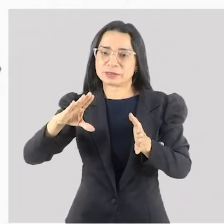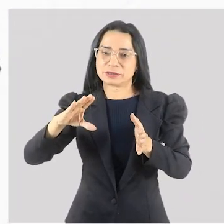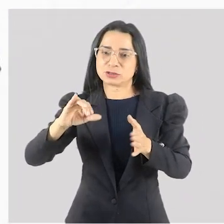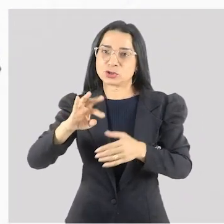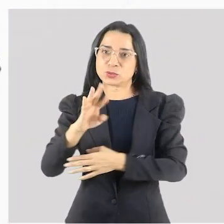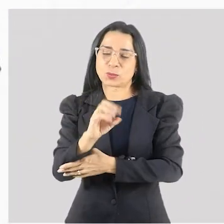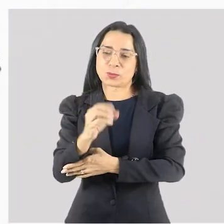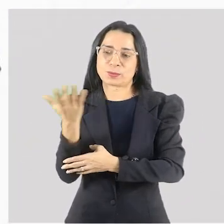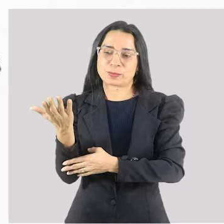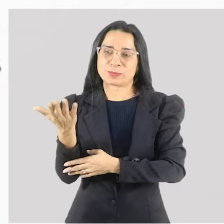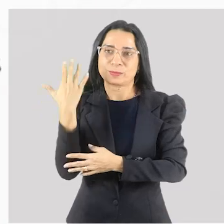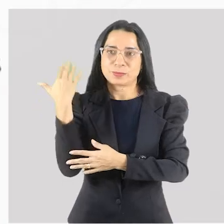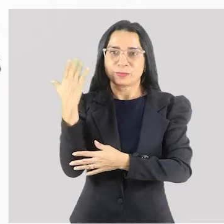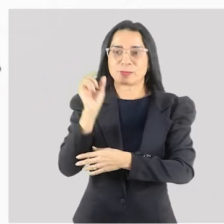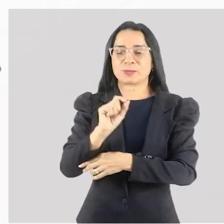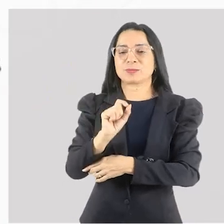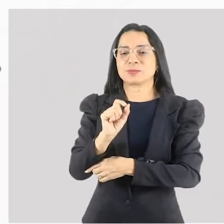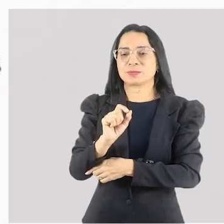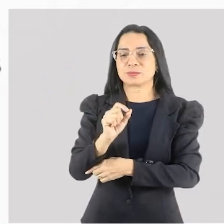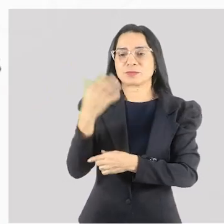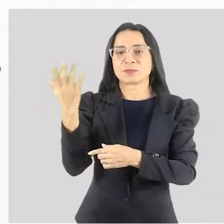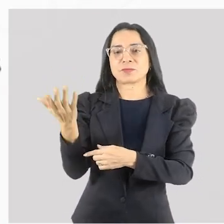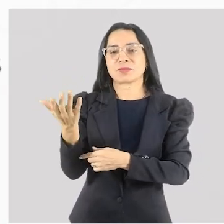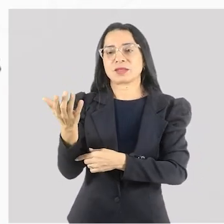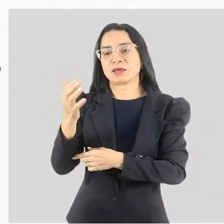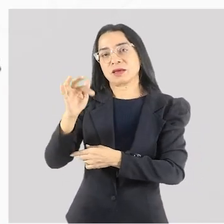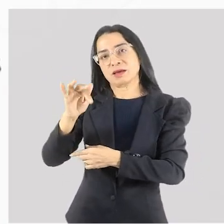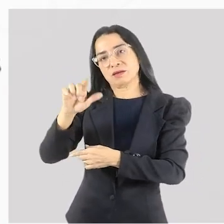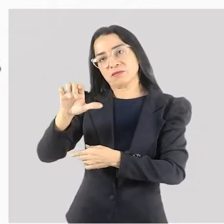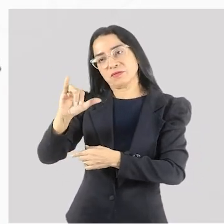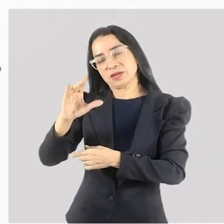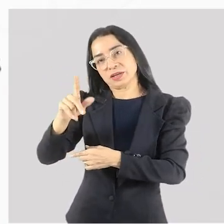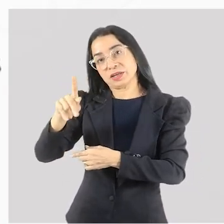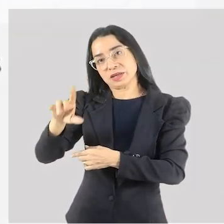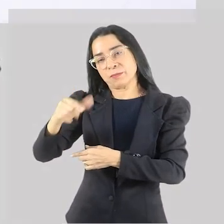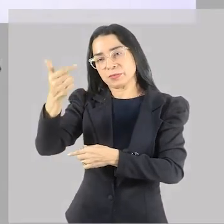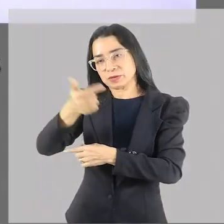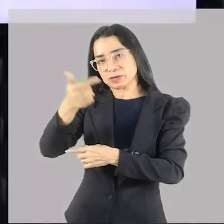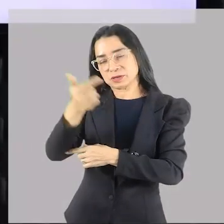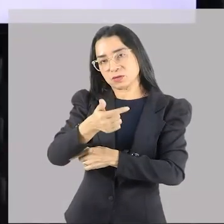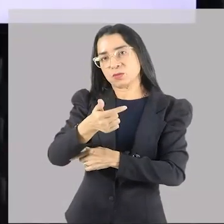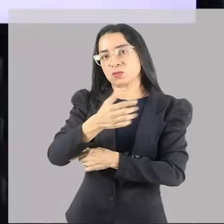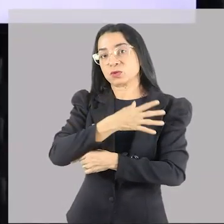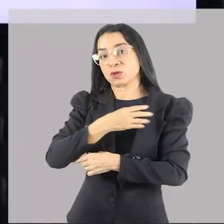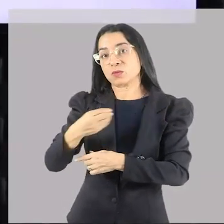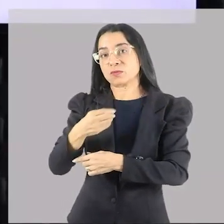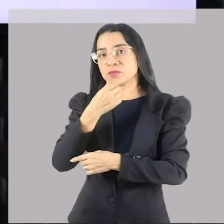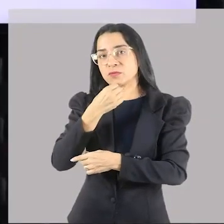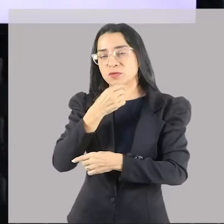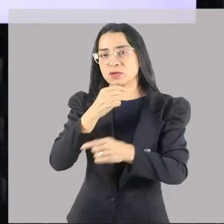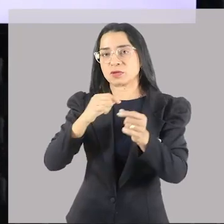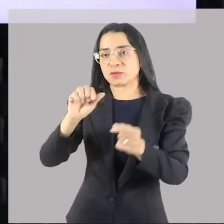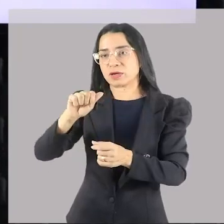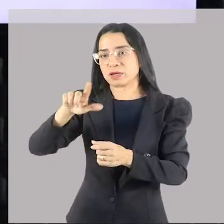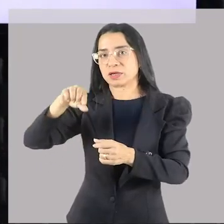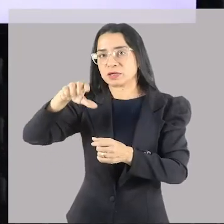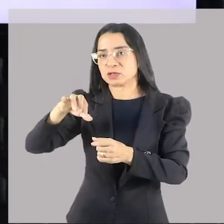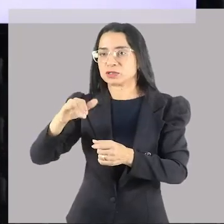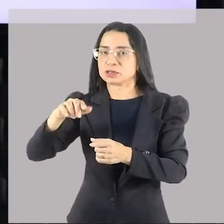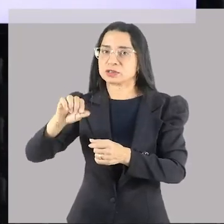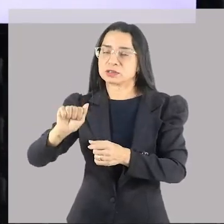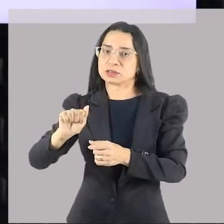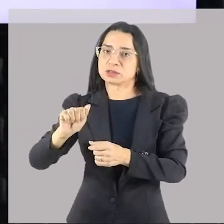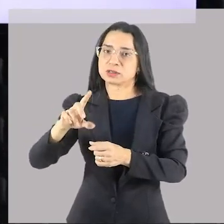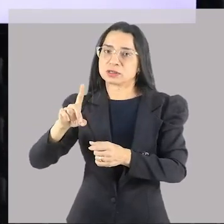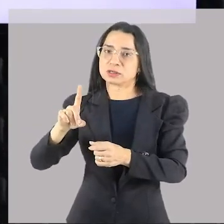período helenístico é justamente quando Filipe II e o filho dele, Alexandre, o Grande, tem até uma série na Netflix